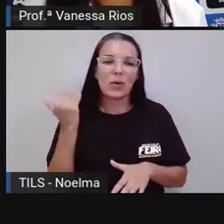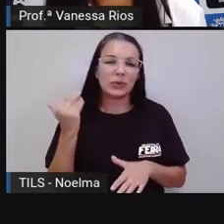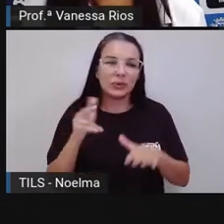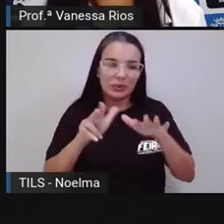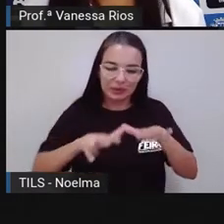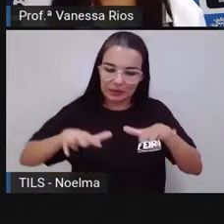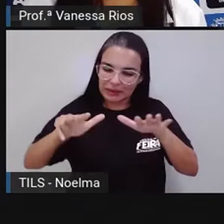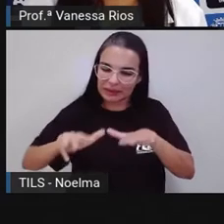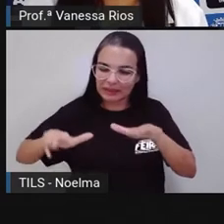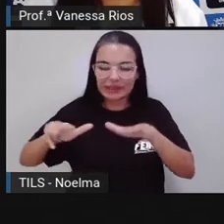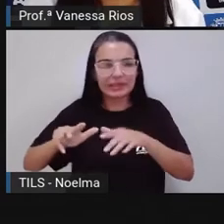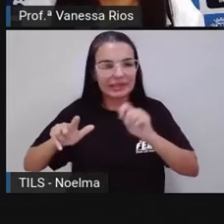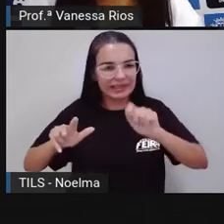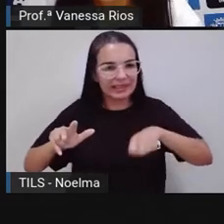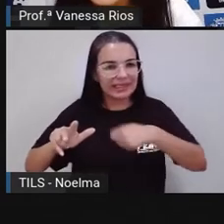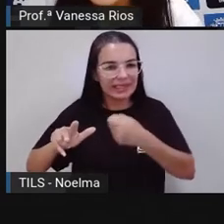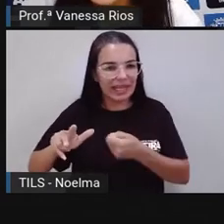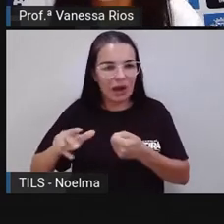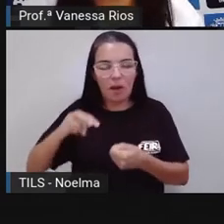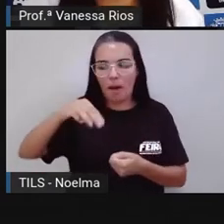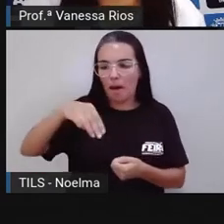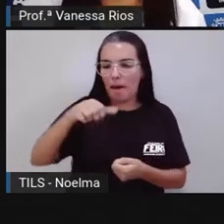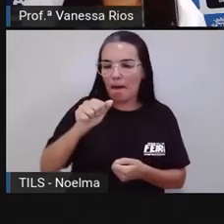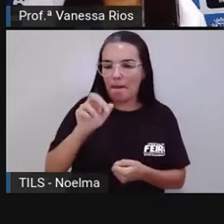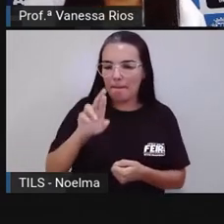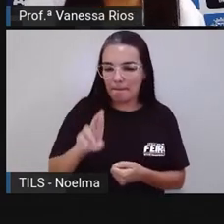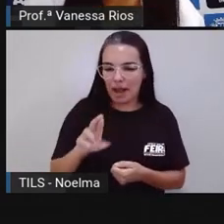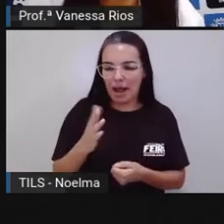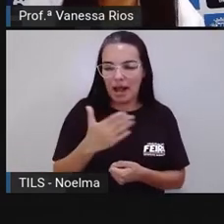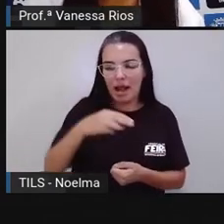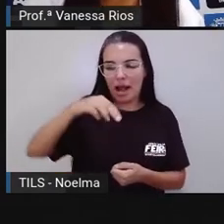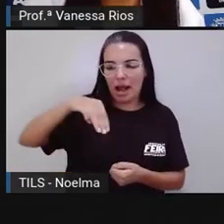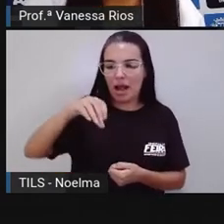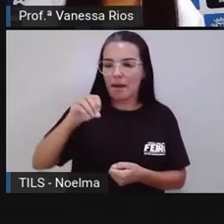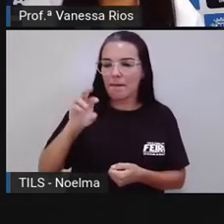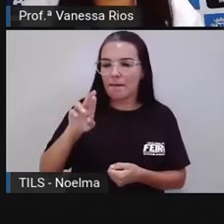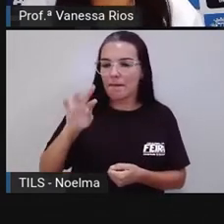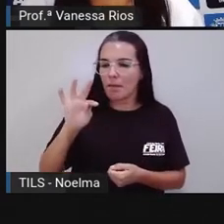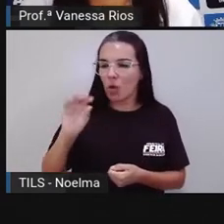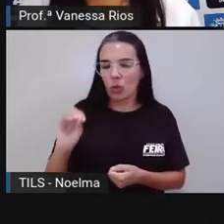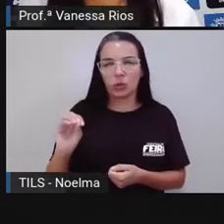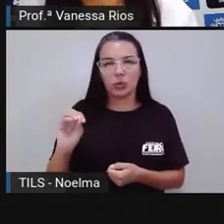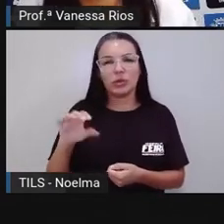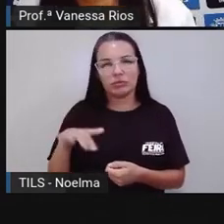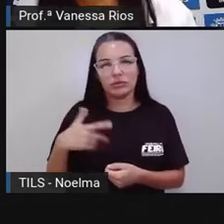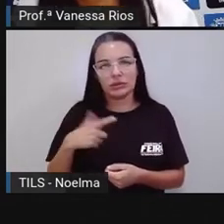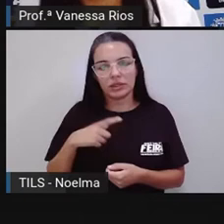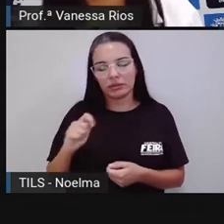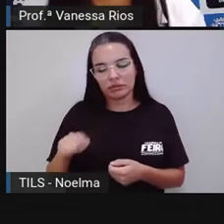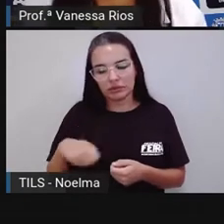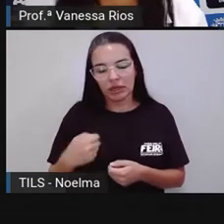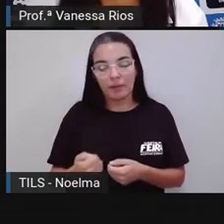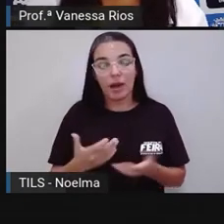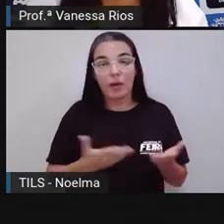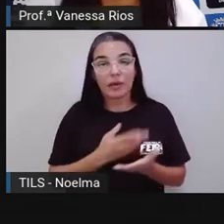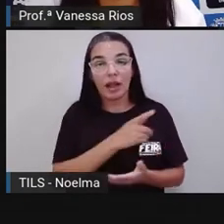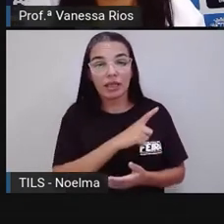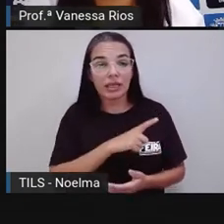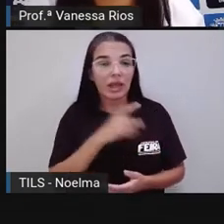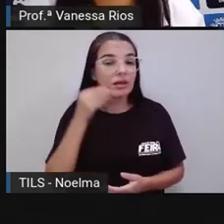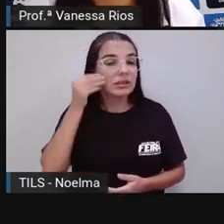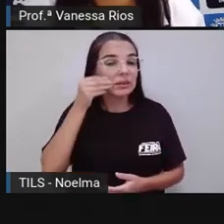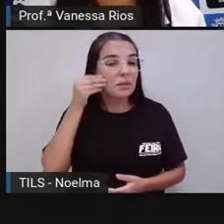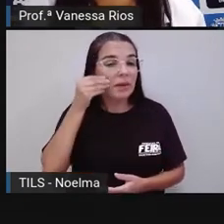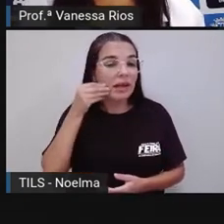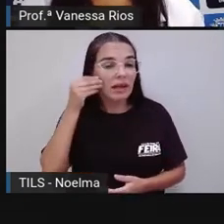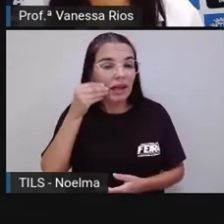E a proteína é uma para, aí da observação da questão da água salgada, da água sem a quantidade